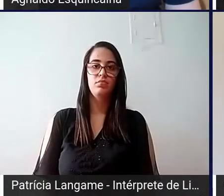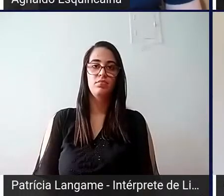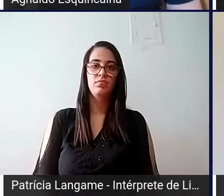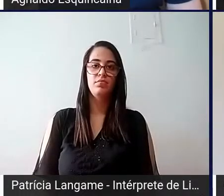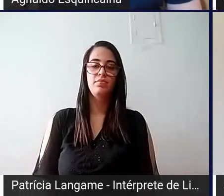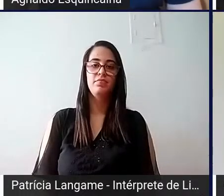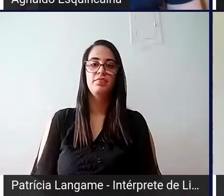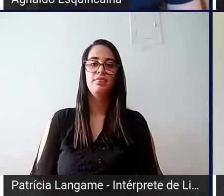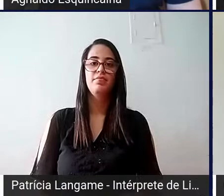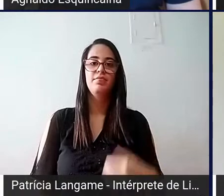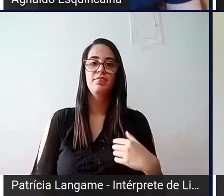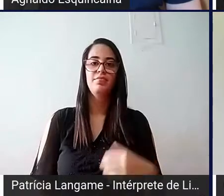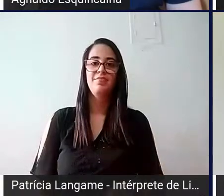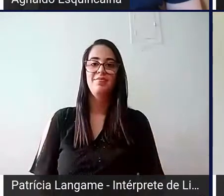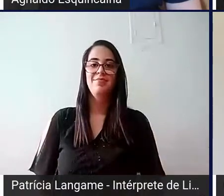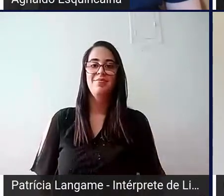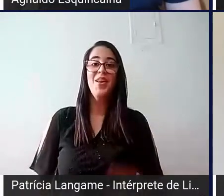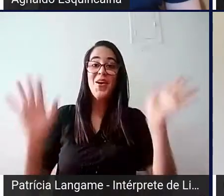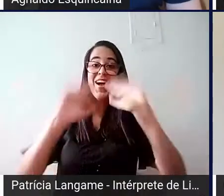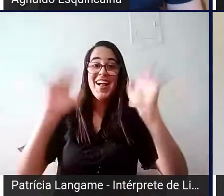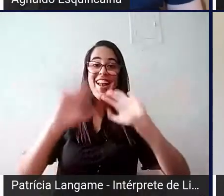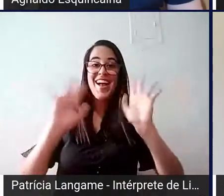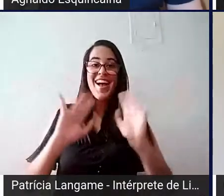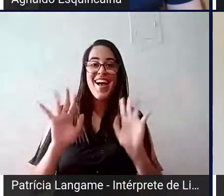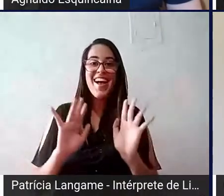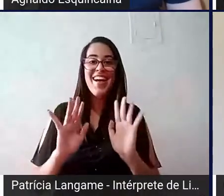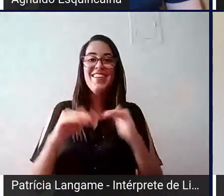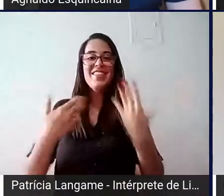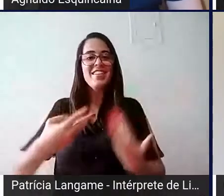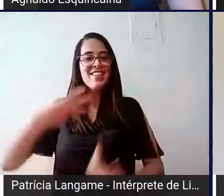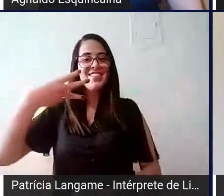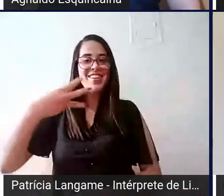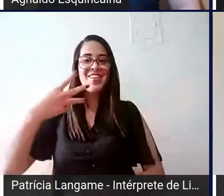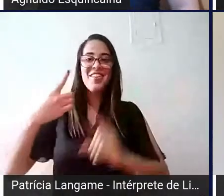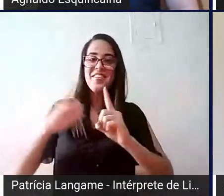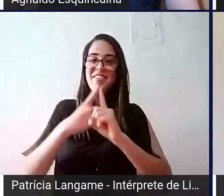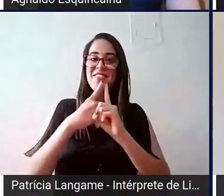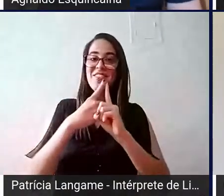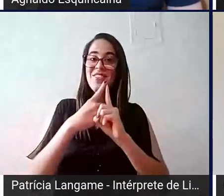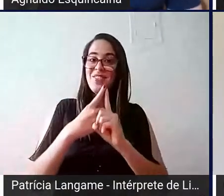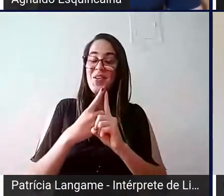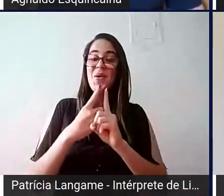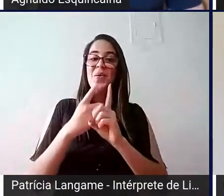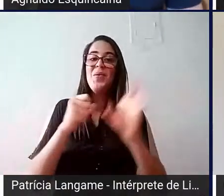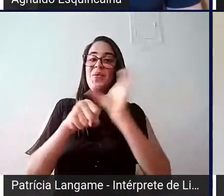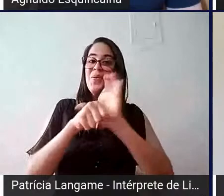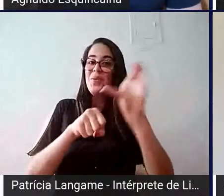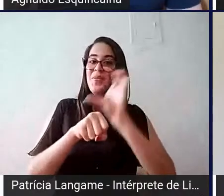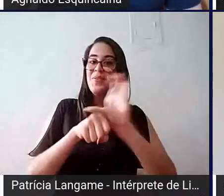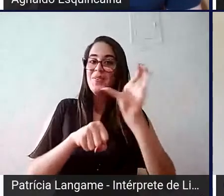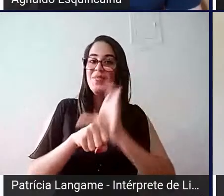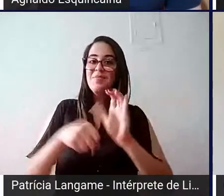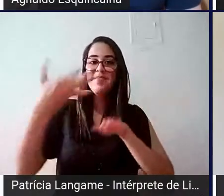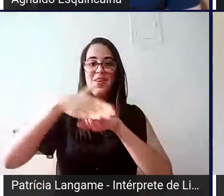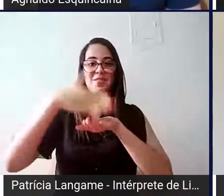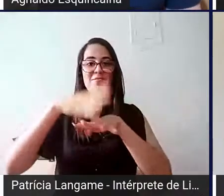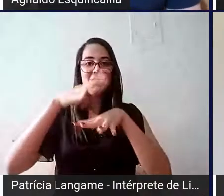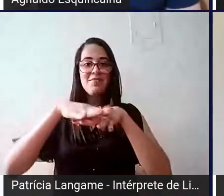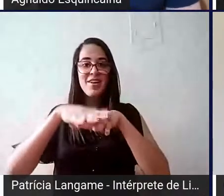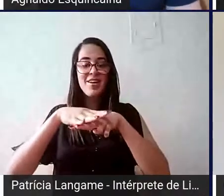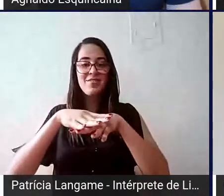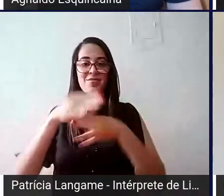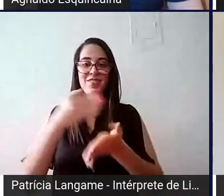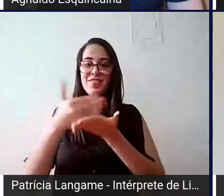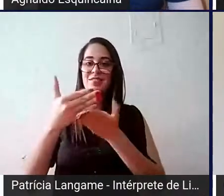Oi, a gente está no ar com o terceiro encontro online do curso Práticas Matemáticas Inclusivas nos Anos Iniciais, uma